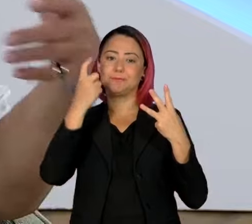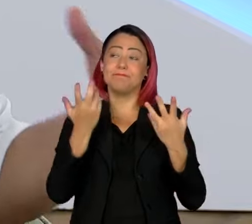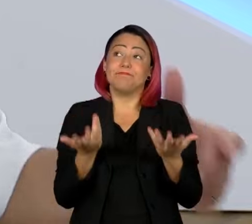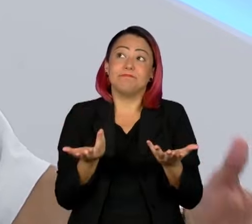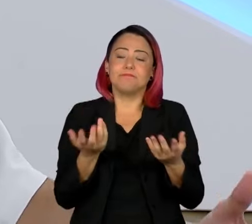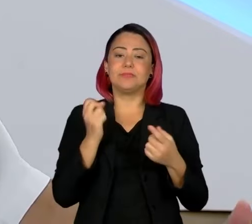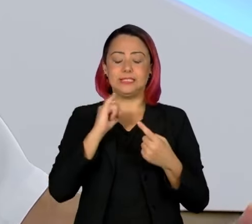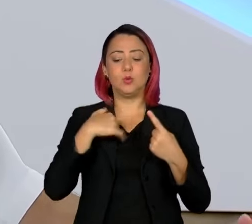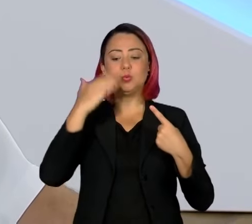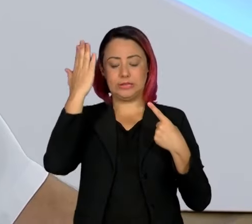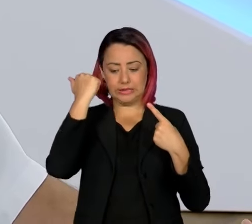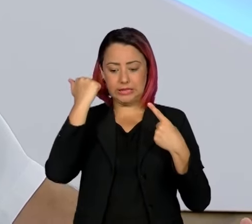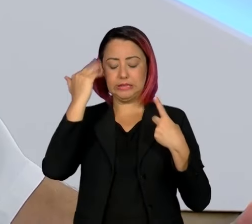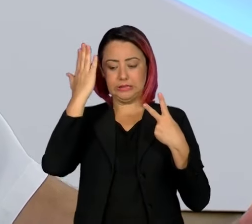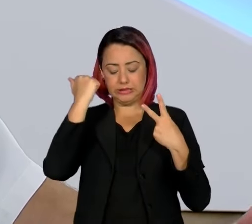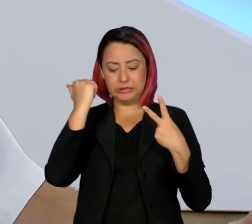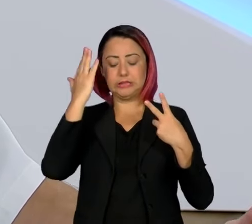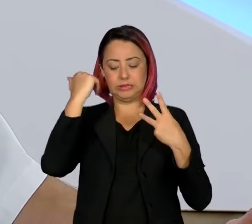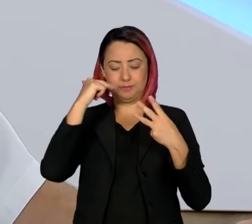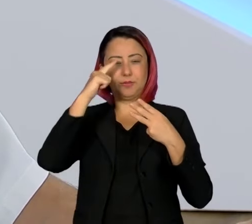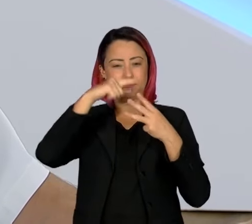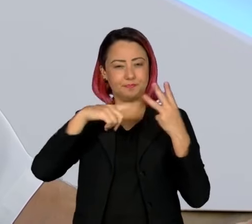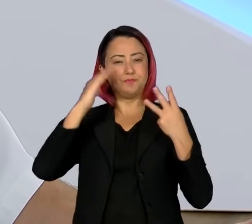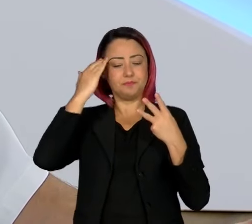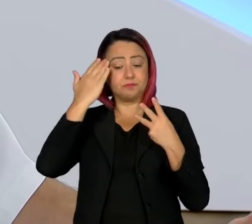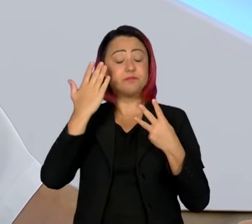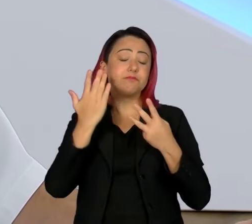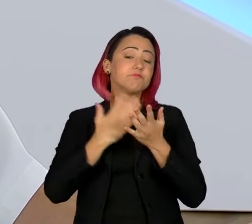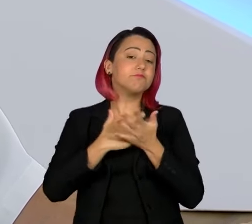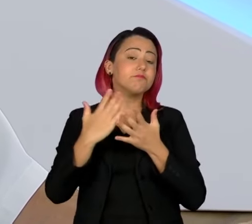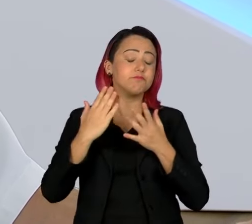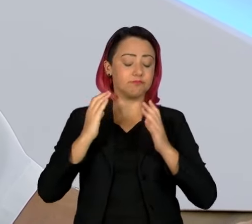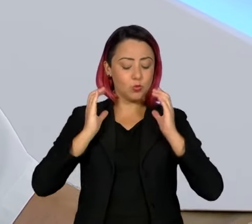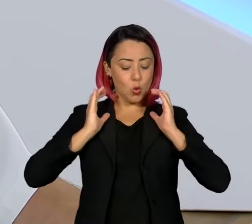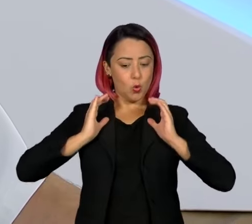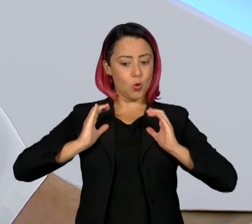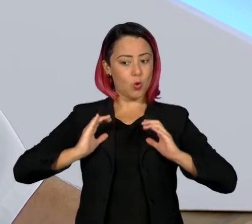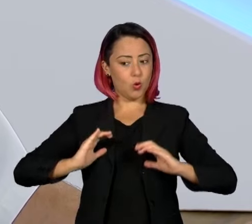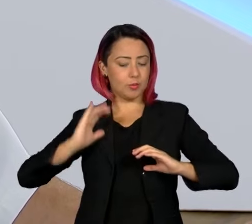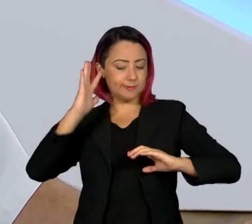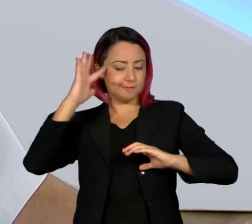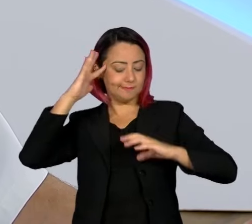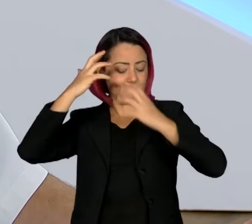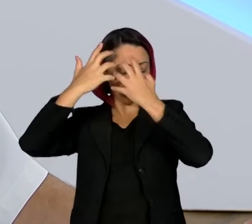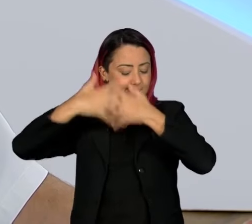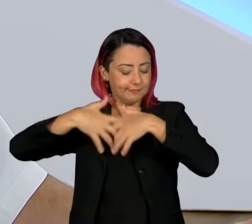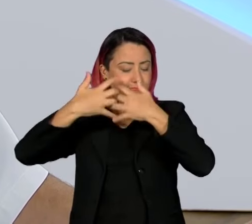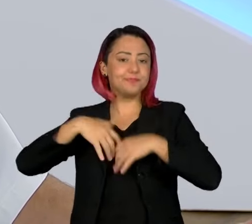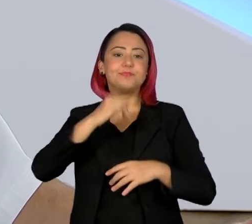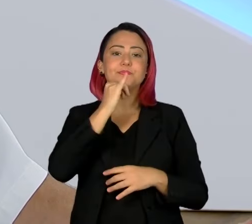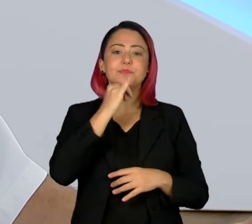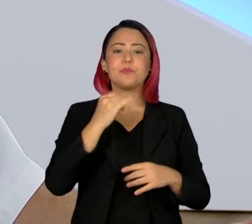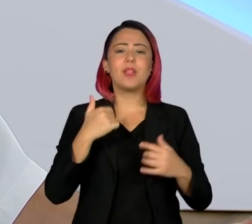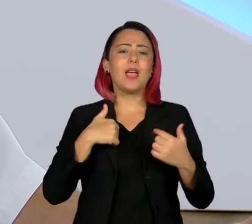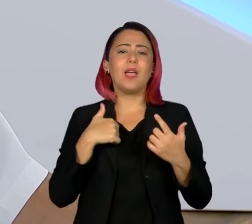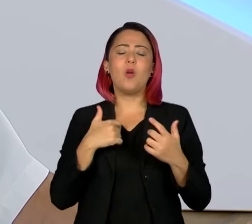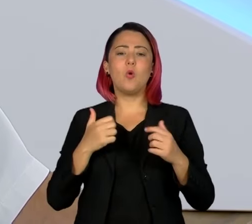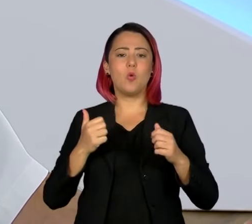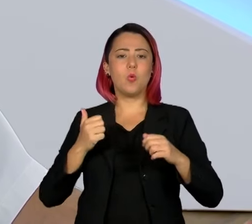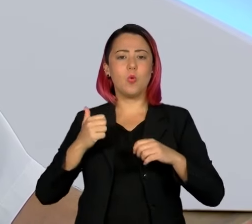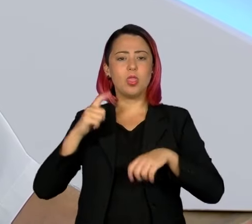Então, sabendo disso, eu começo a selecionar muito o meu comportamento. Eu sou uma pessoa que eu não sou de ímpetos, eu